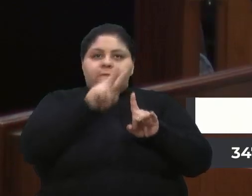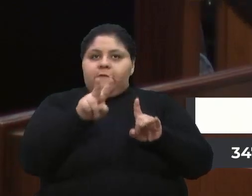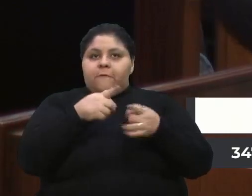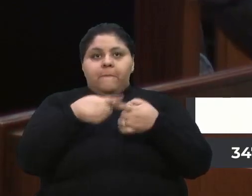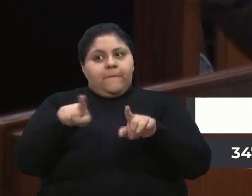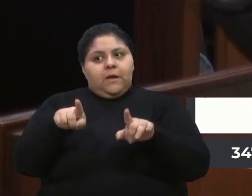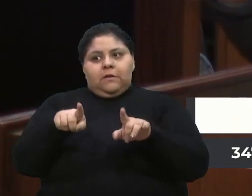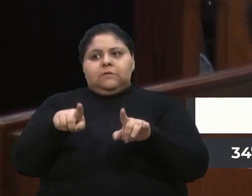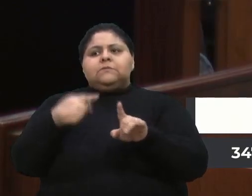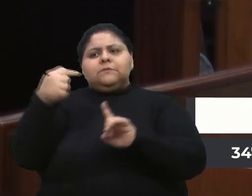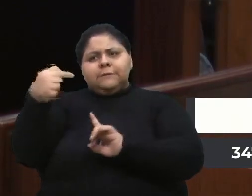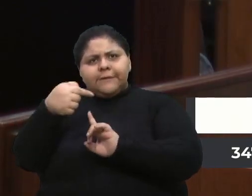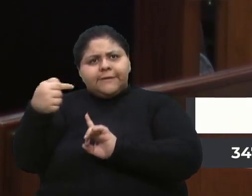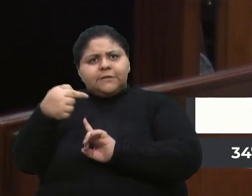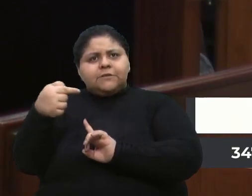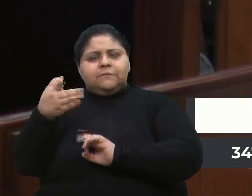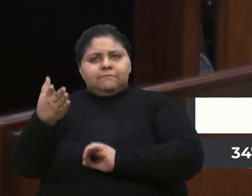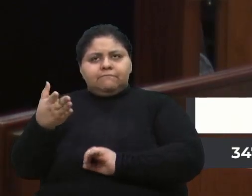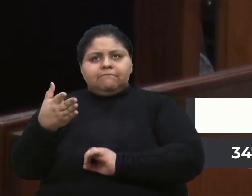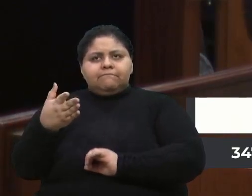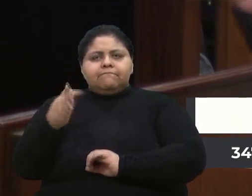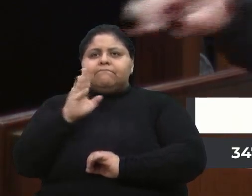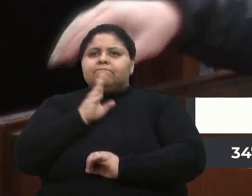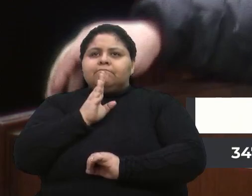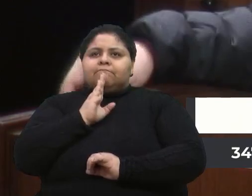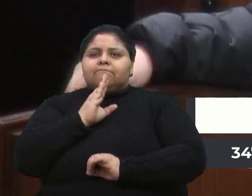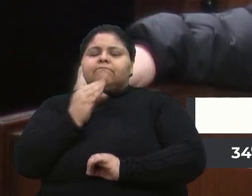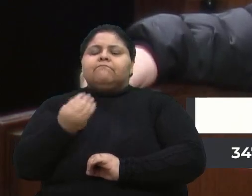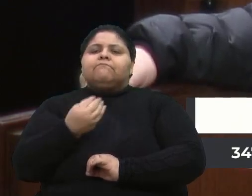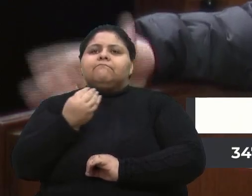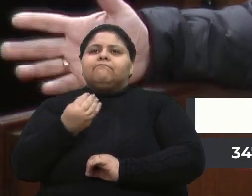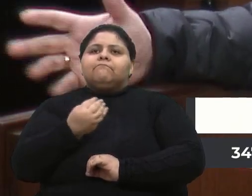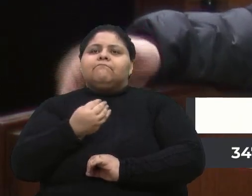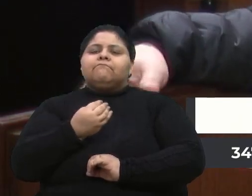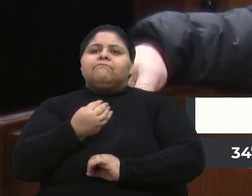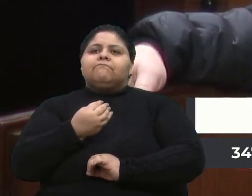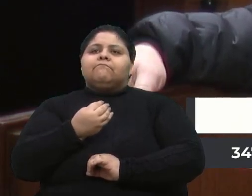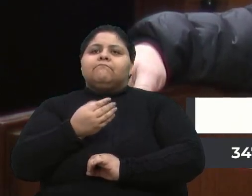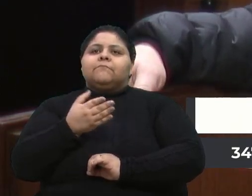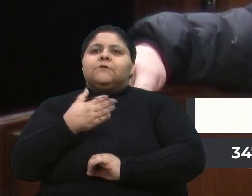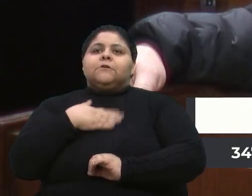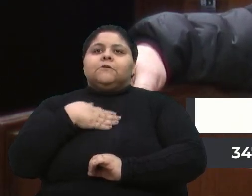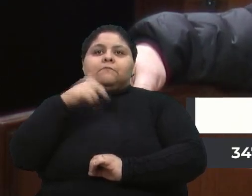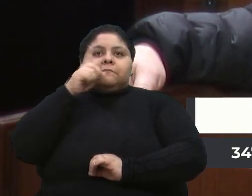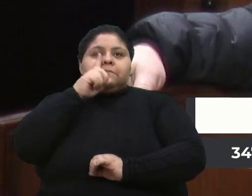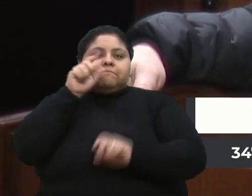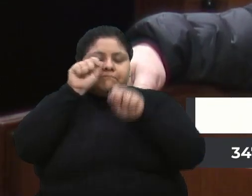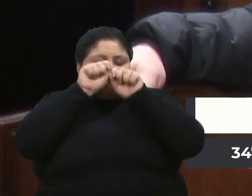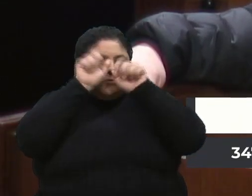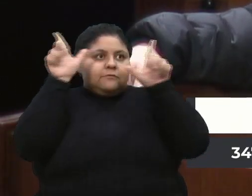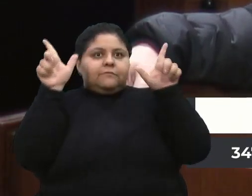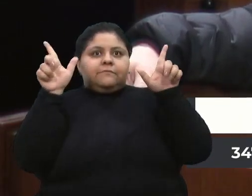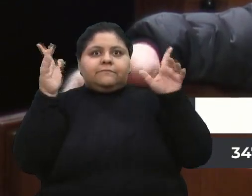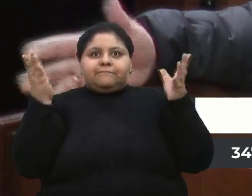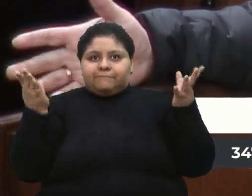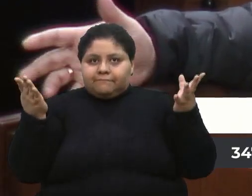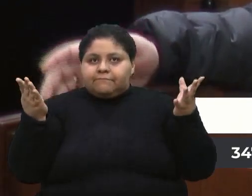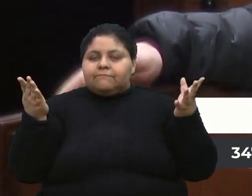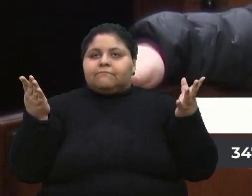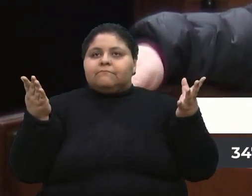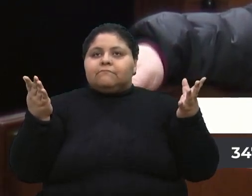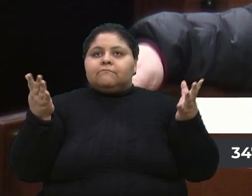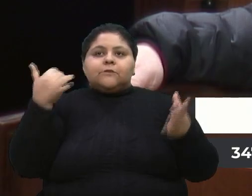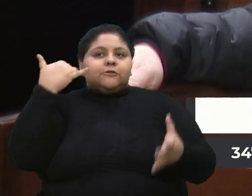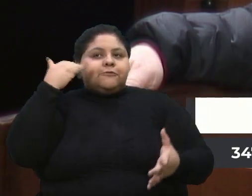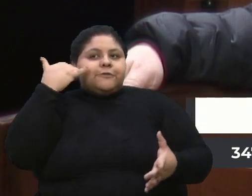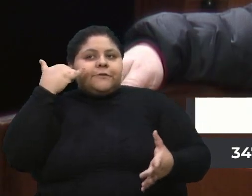isso é negativo. Sabe o que veio de várias crianças? Minha mãe não acordou, o celular não